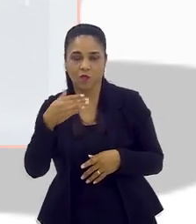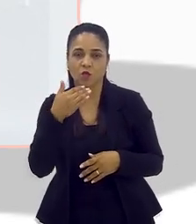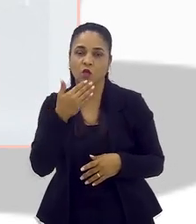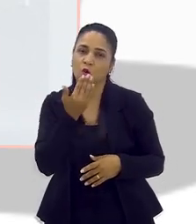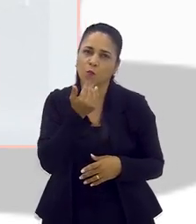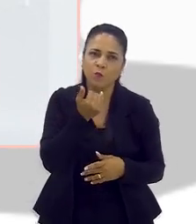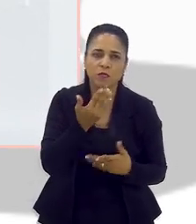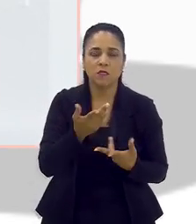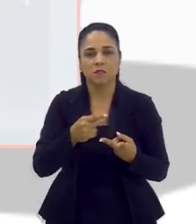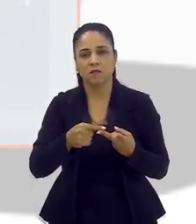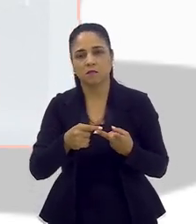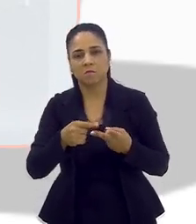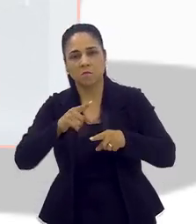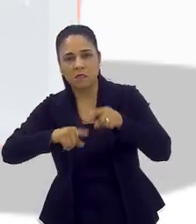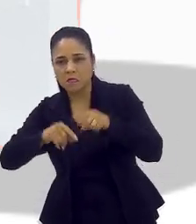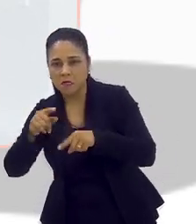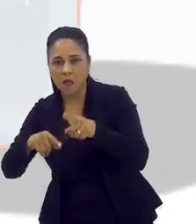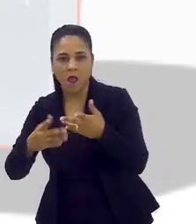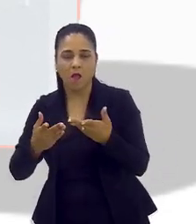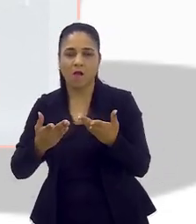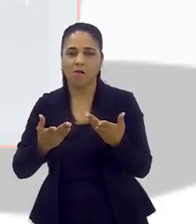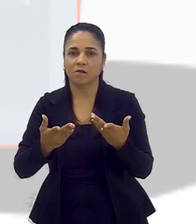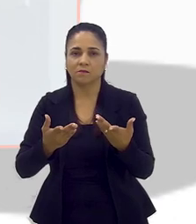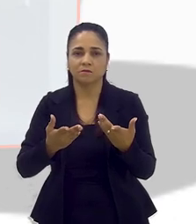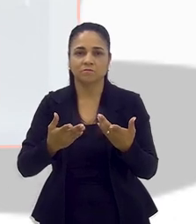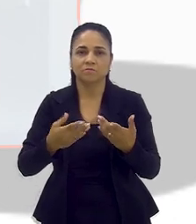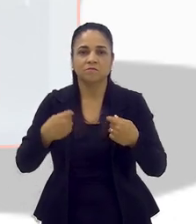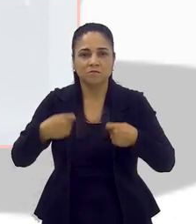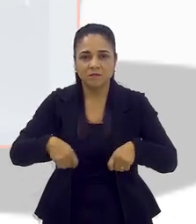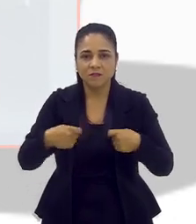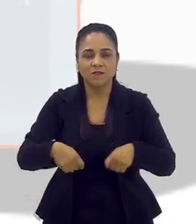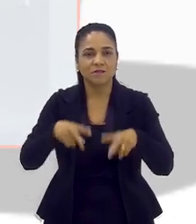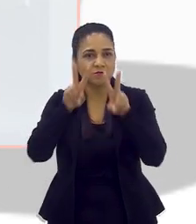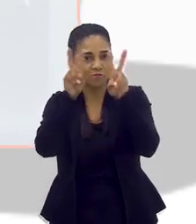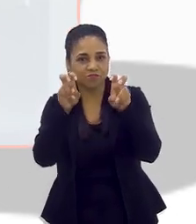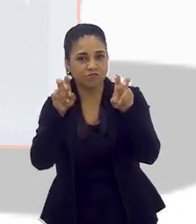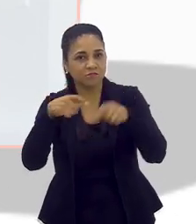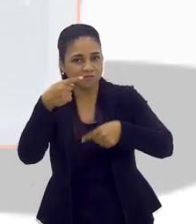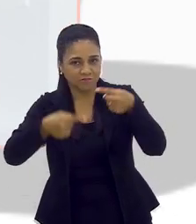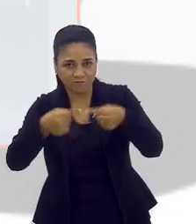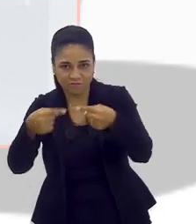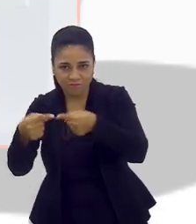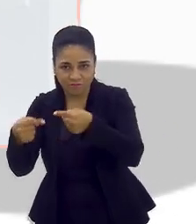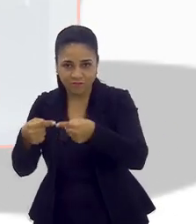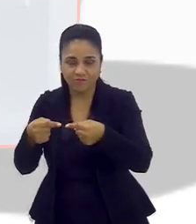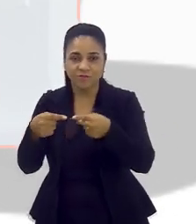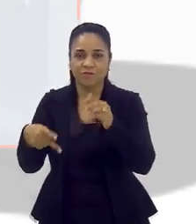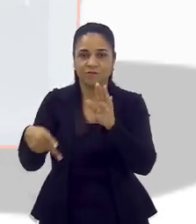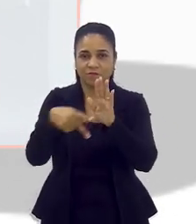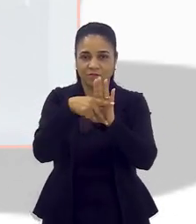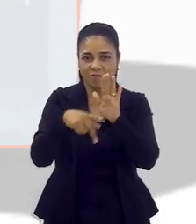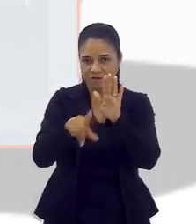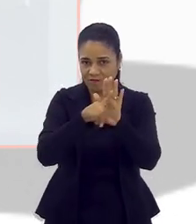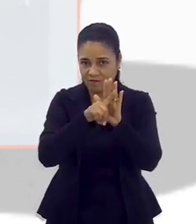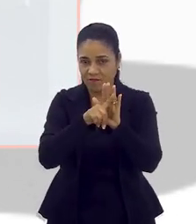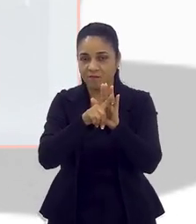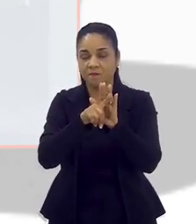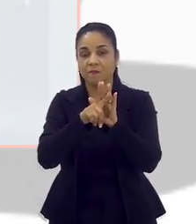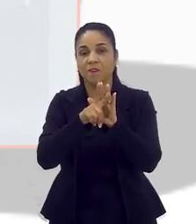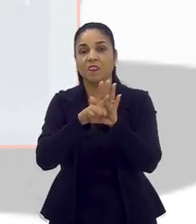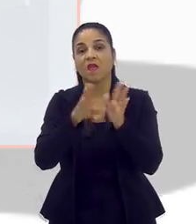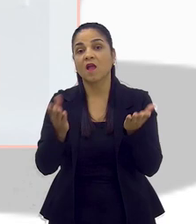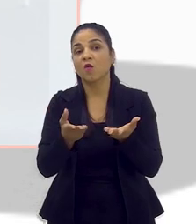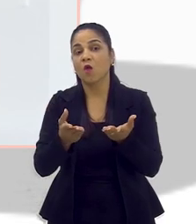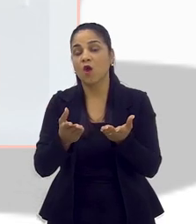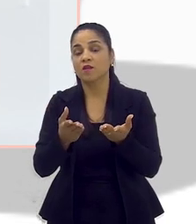pedirem comida, pedirem produtos. Então, ressaltando, voltando a falar sobre esse seu projeto, vamos falar